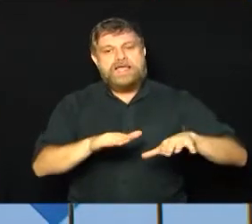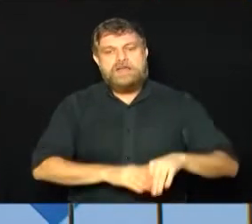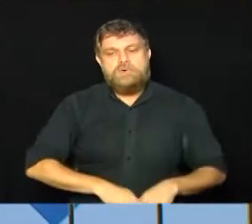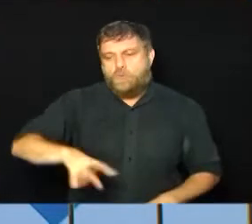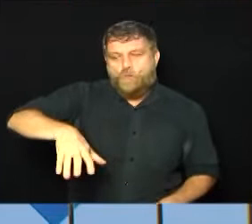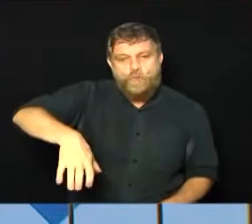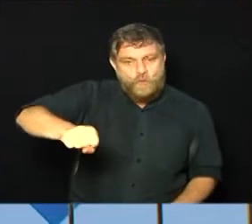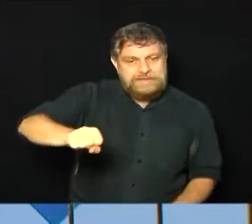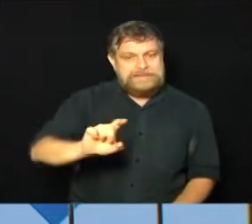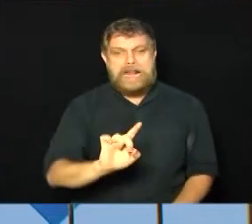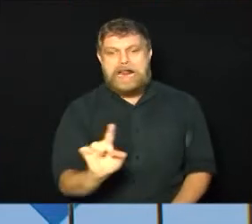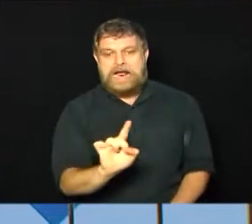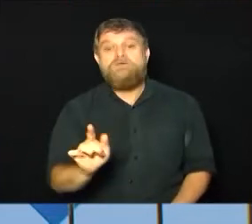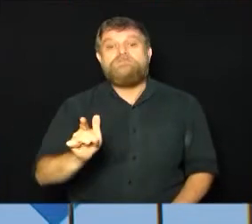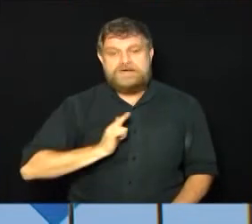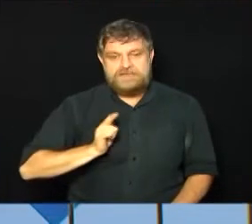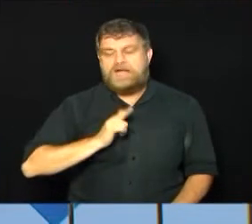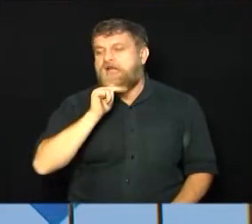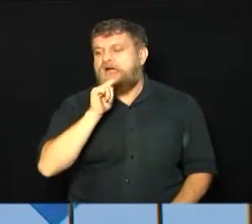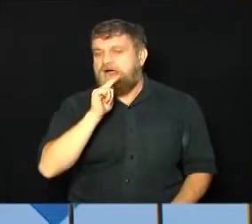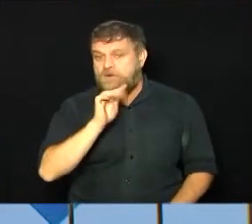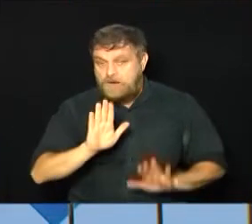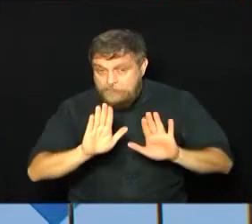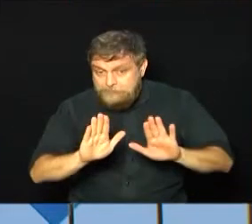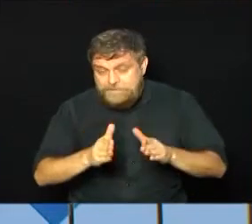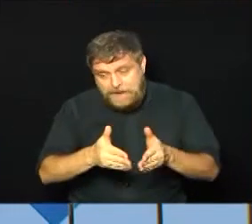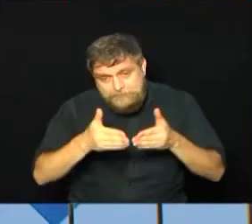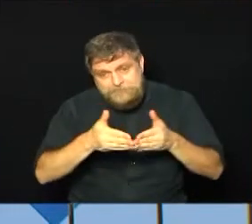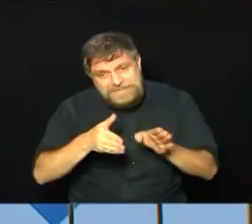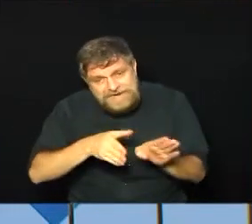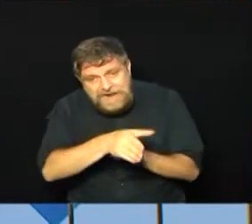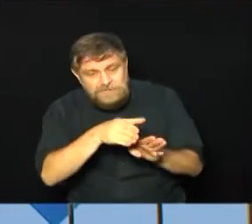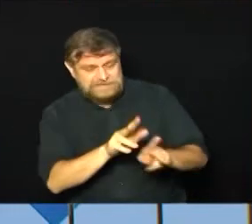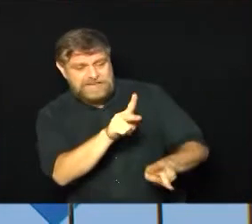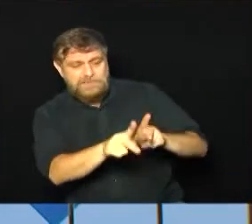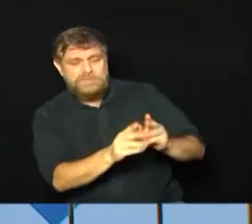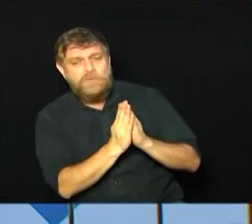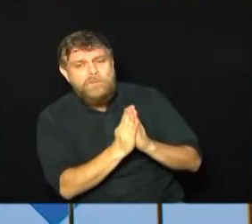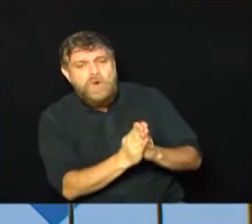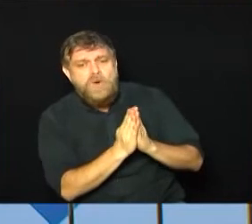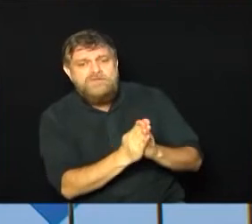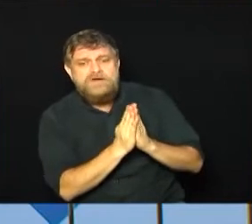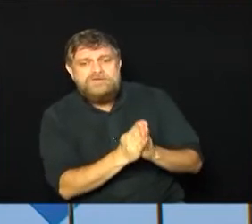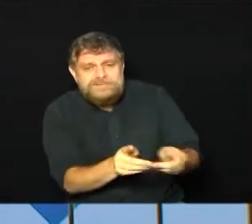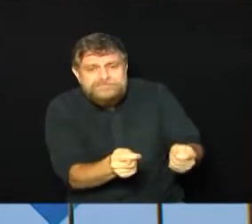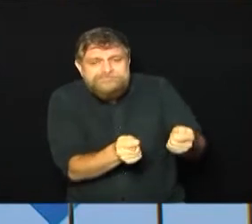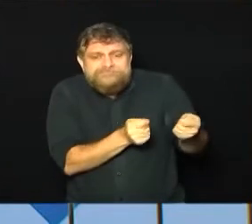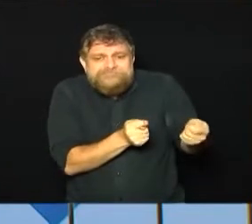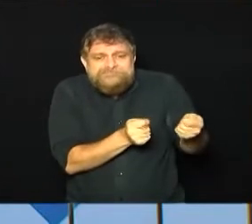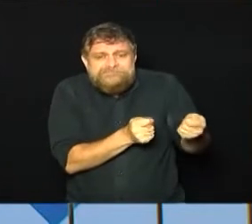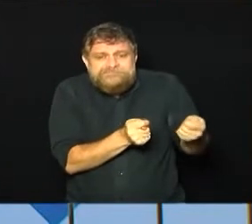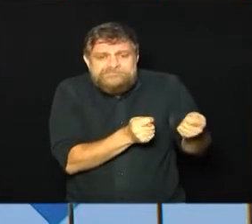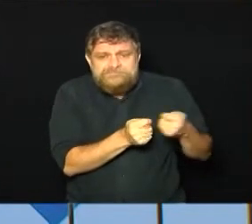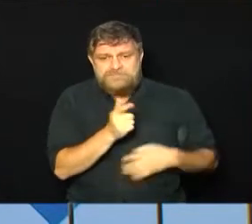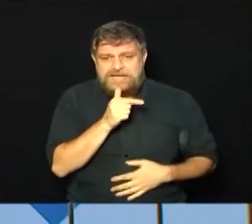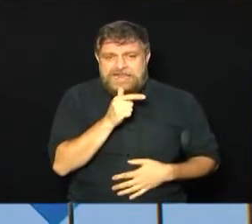A cidade anunciou o fim do racionamento, mas ainda pede, claro, que a população continue economizando